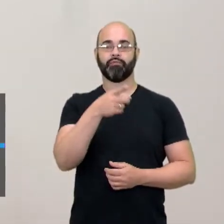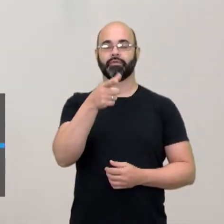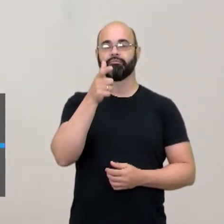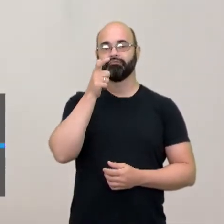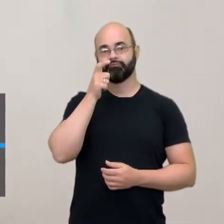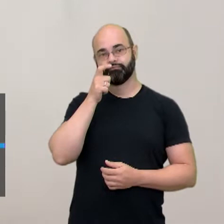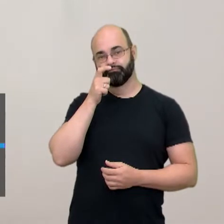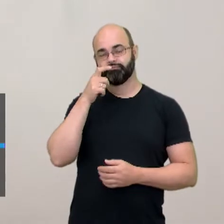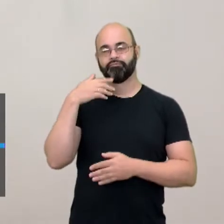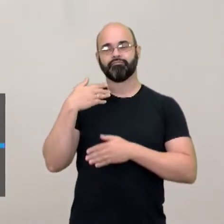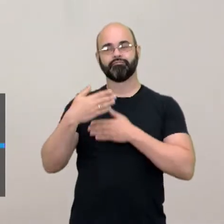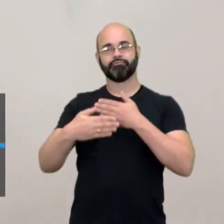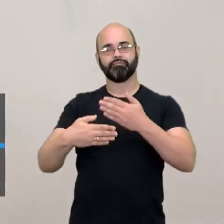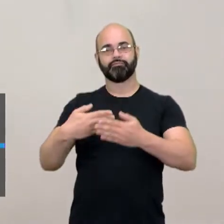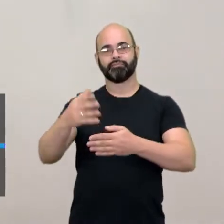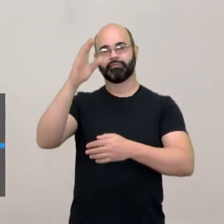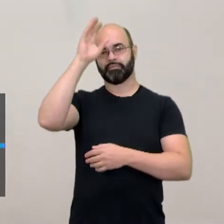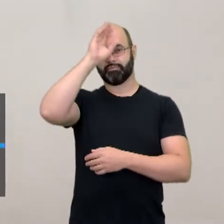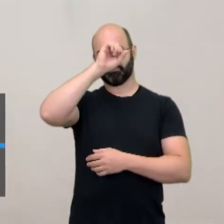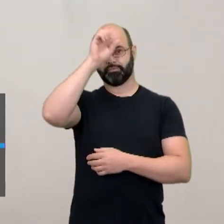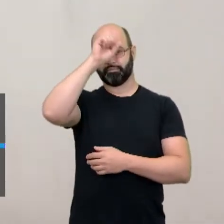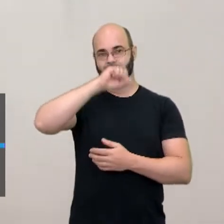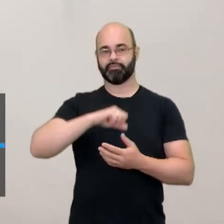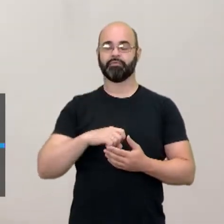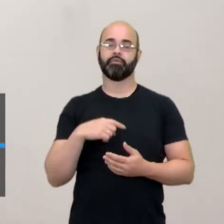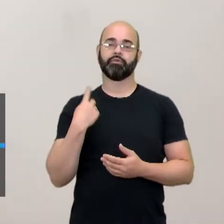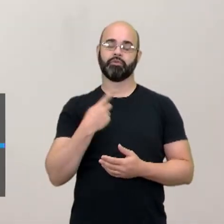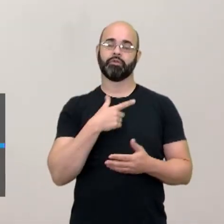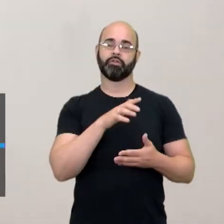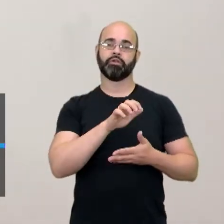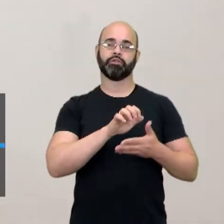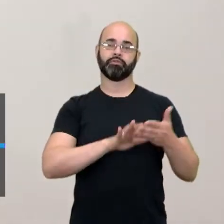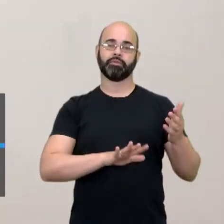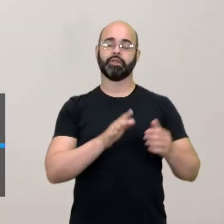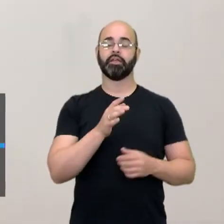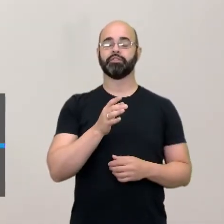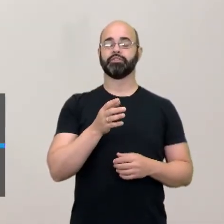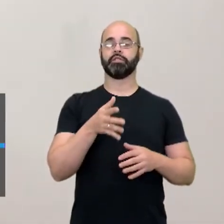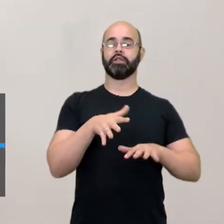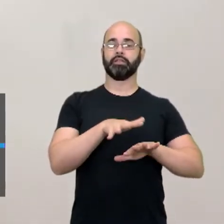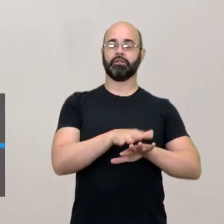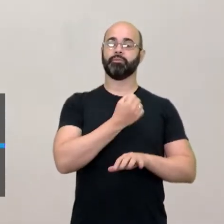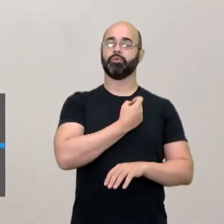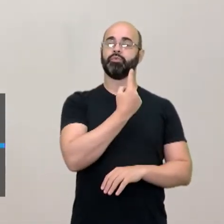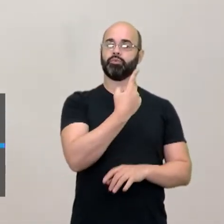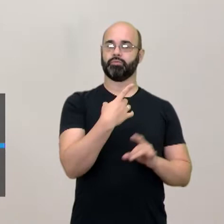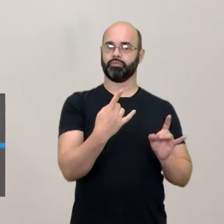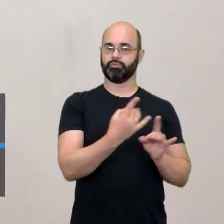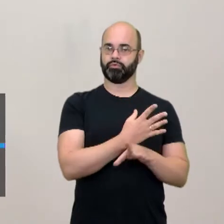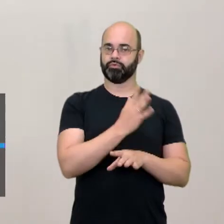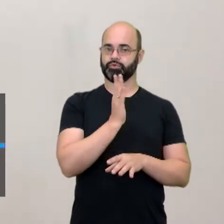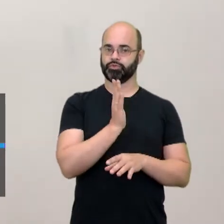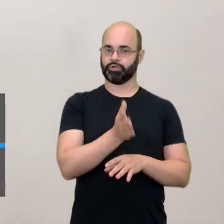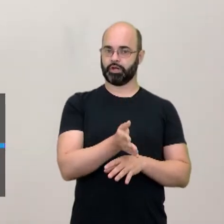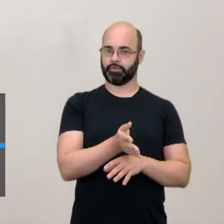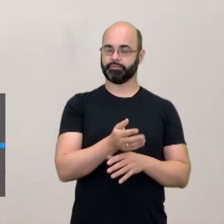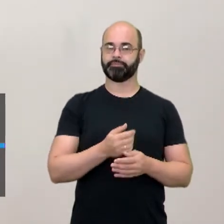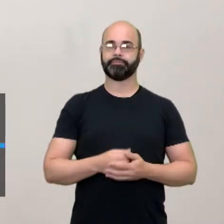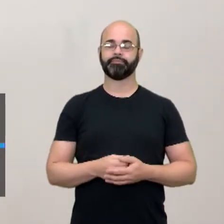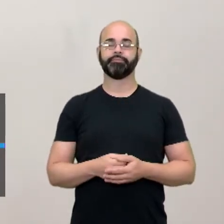atividade integrada número um em determinados aspectos. A gente falou primeiro da